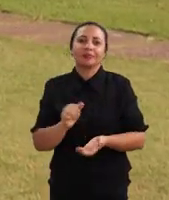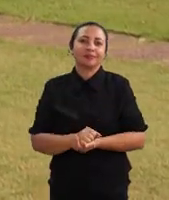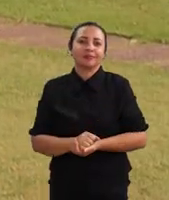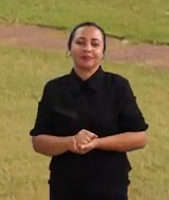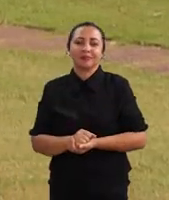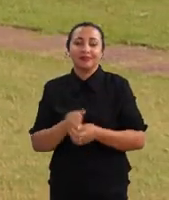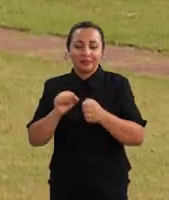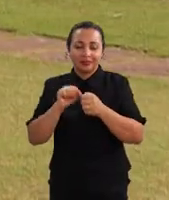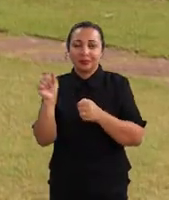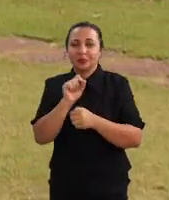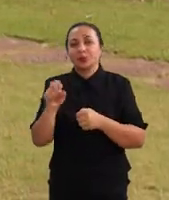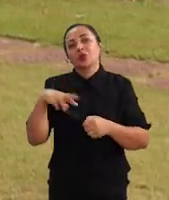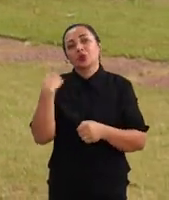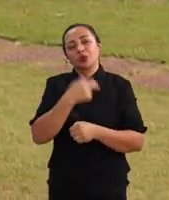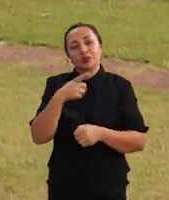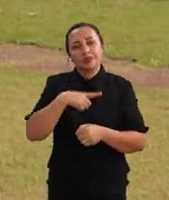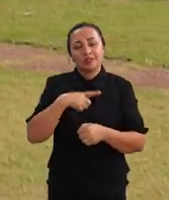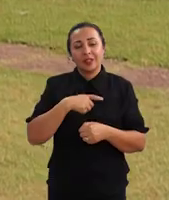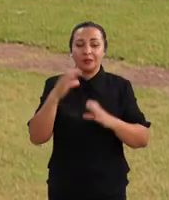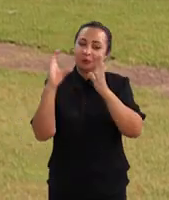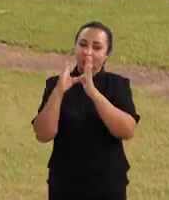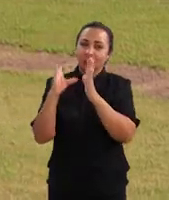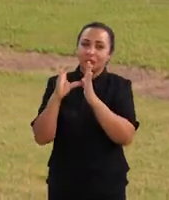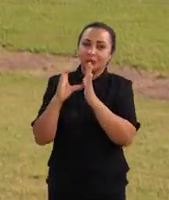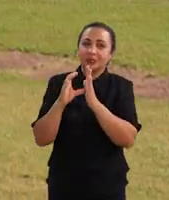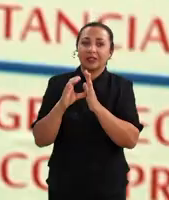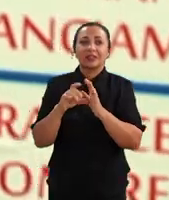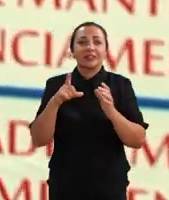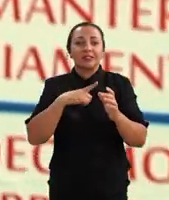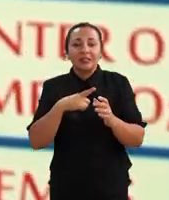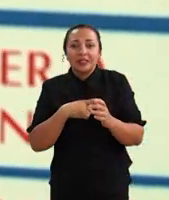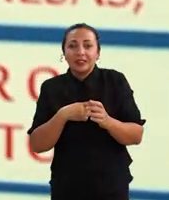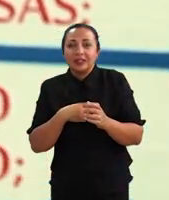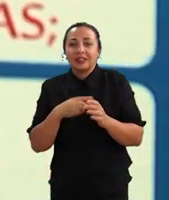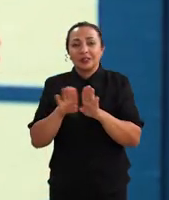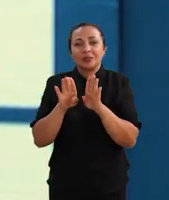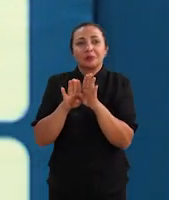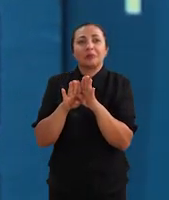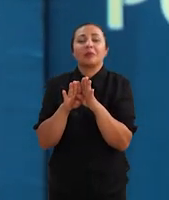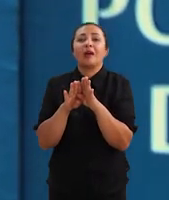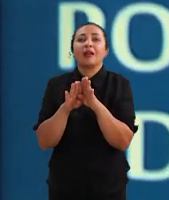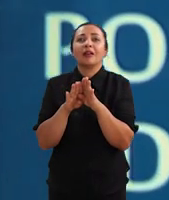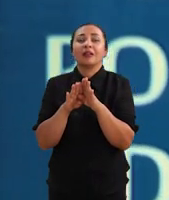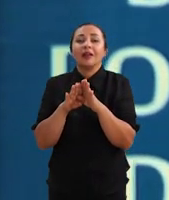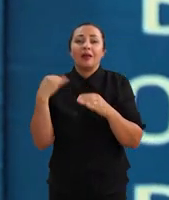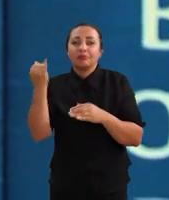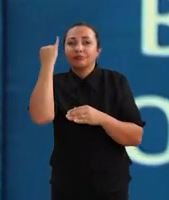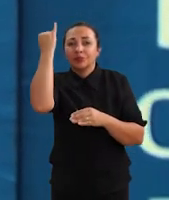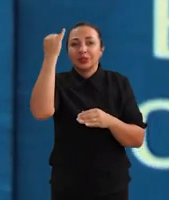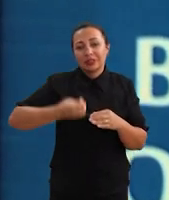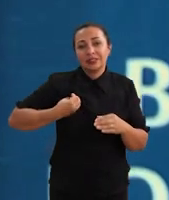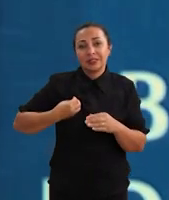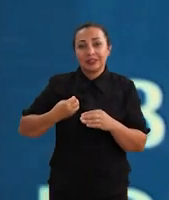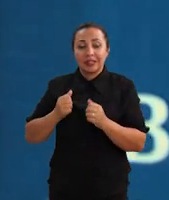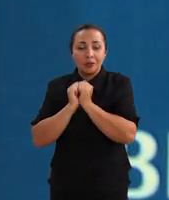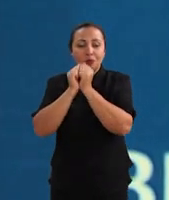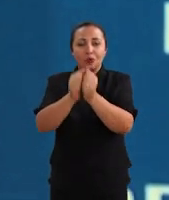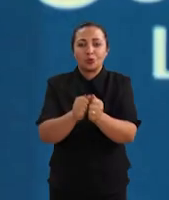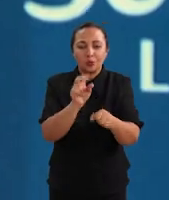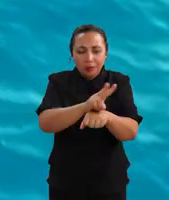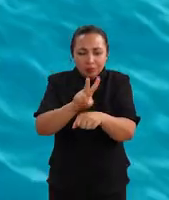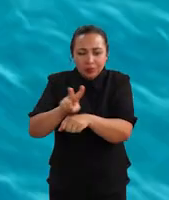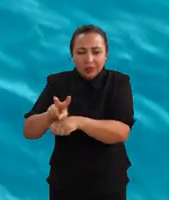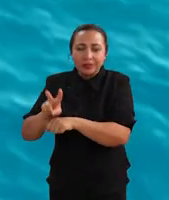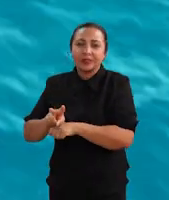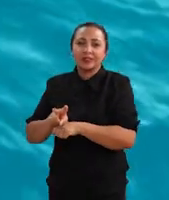E aí, isso faz com que a gente tenha uma comunidade ali que tem a oportunidade de estar participando do monitoramento